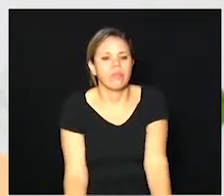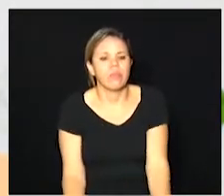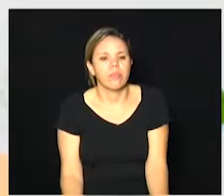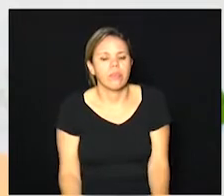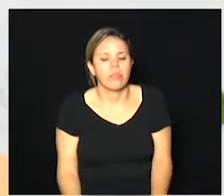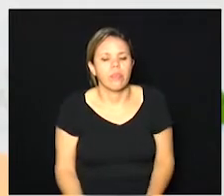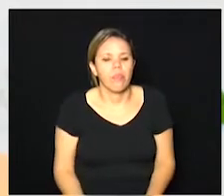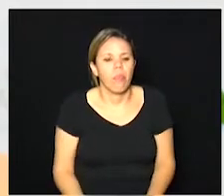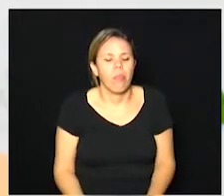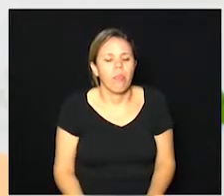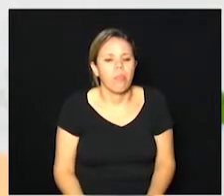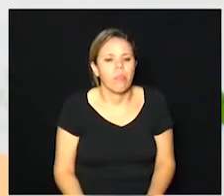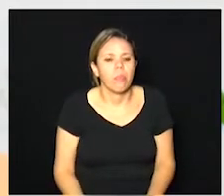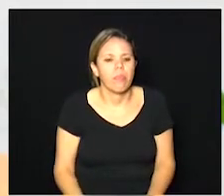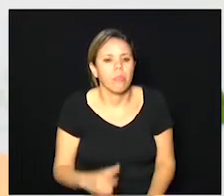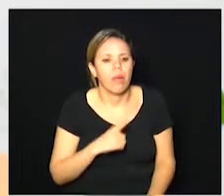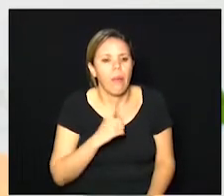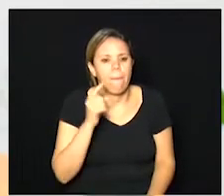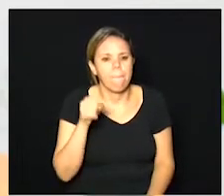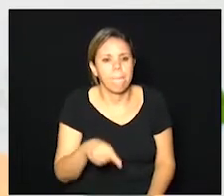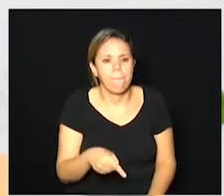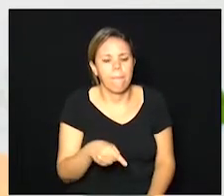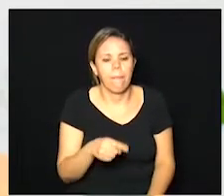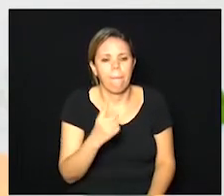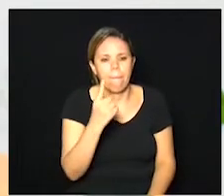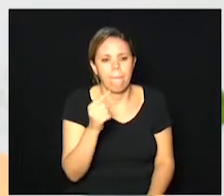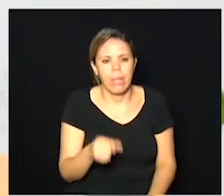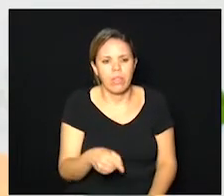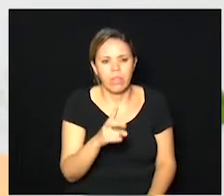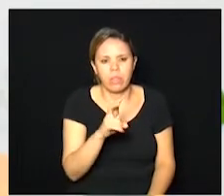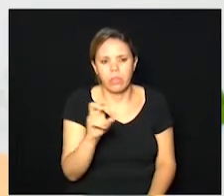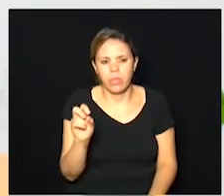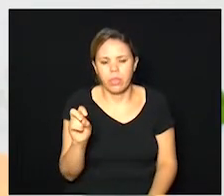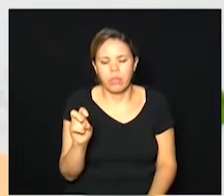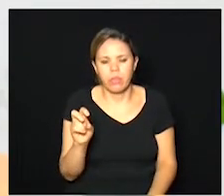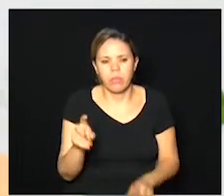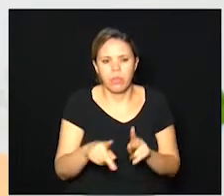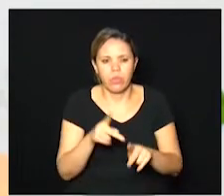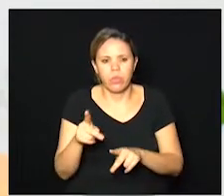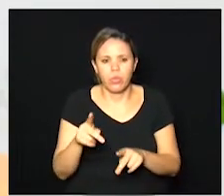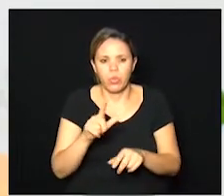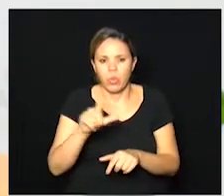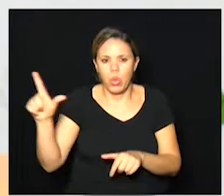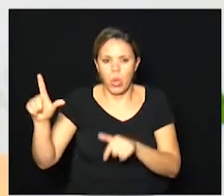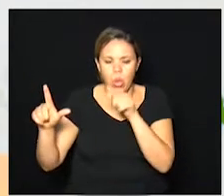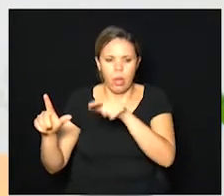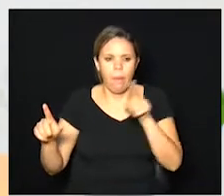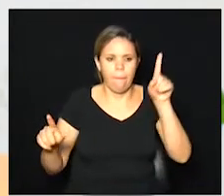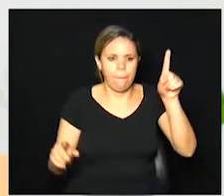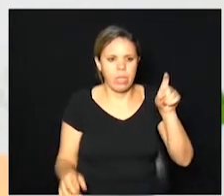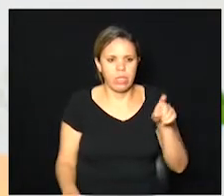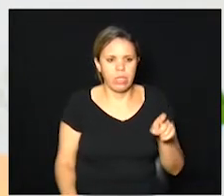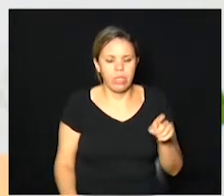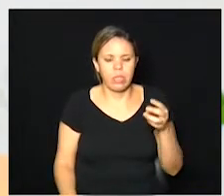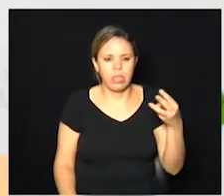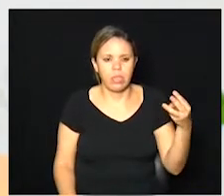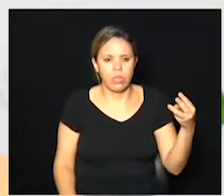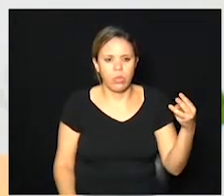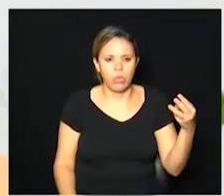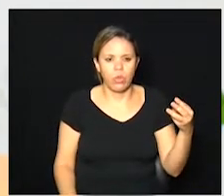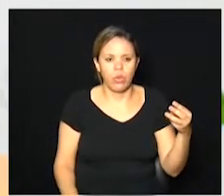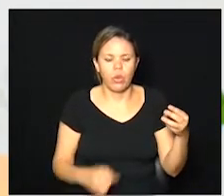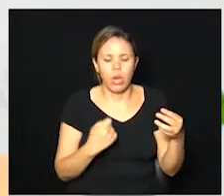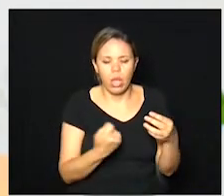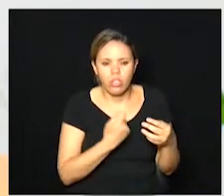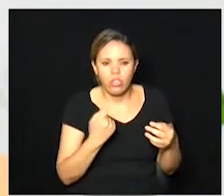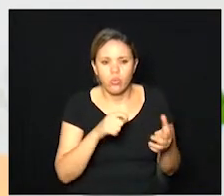boletim nós temos 1.155 casos na zona leste e 1.132 no sul na